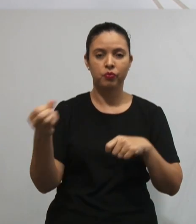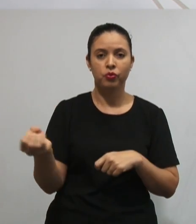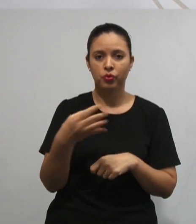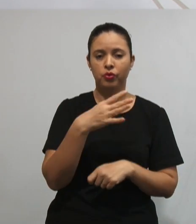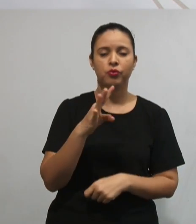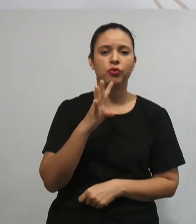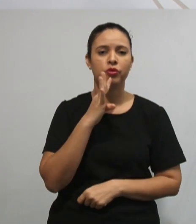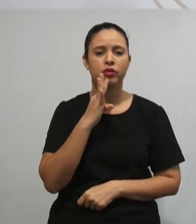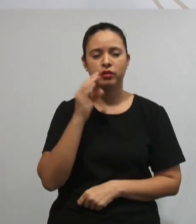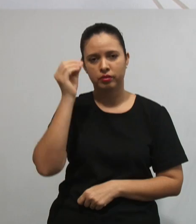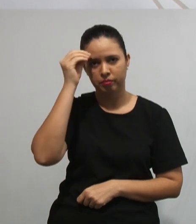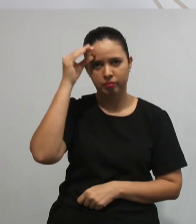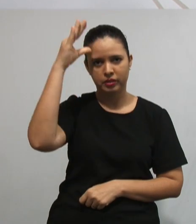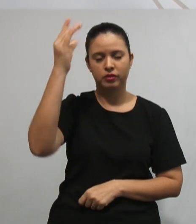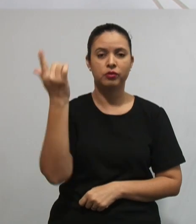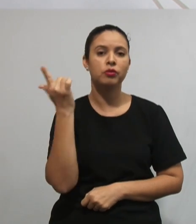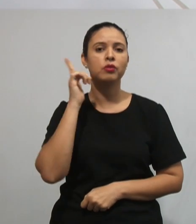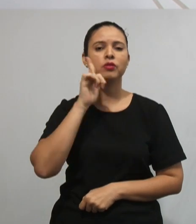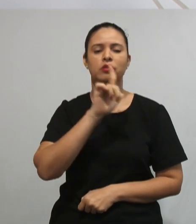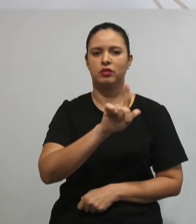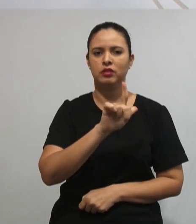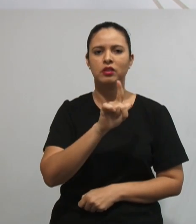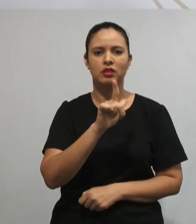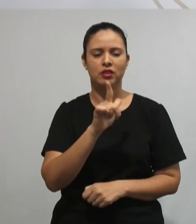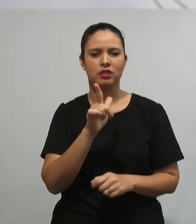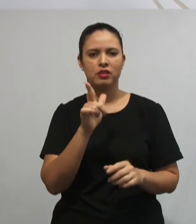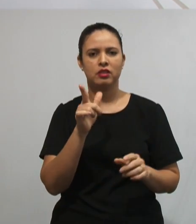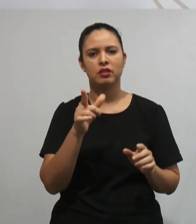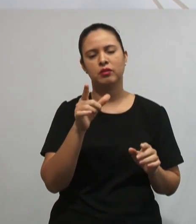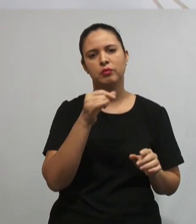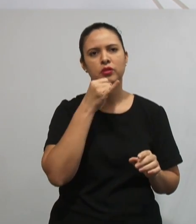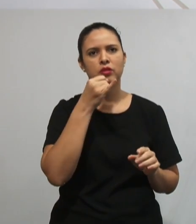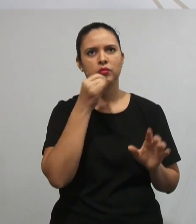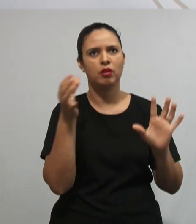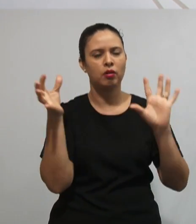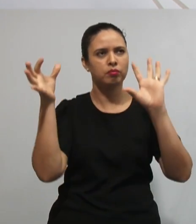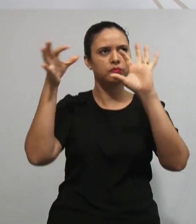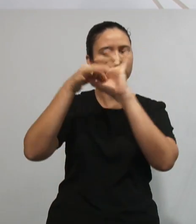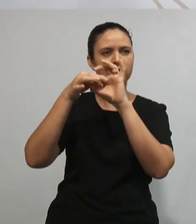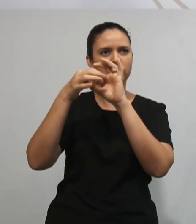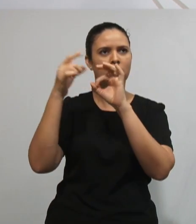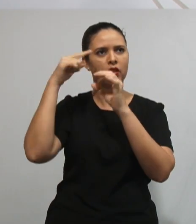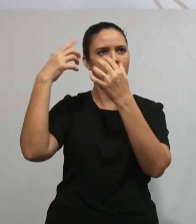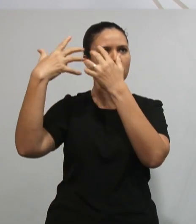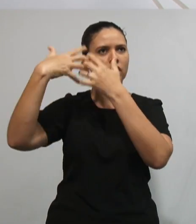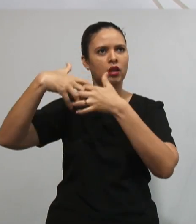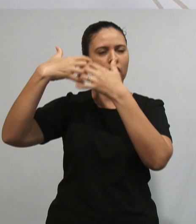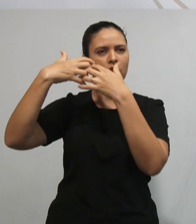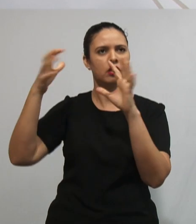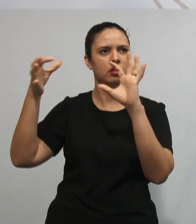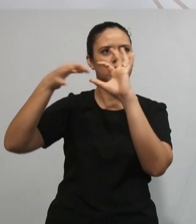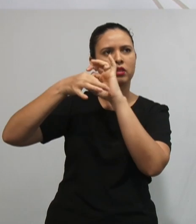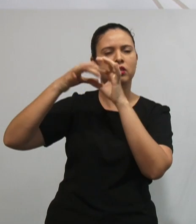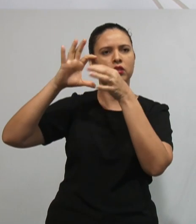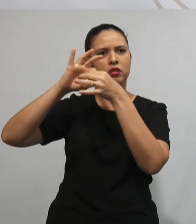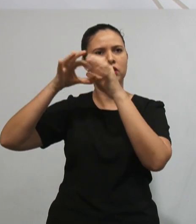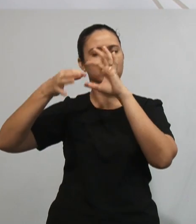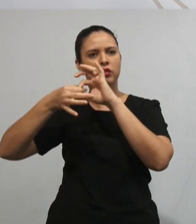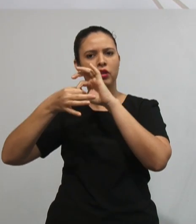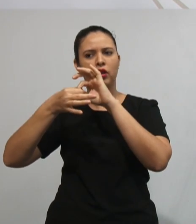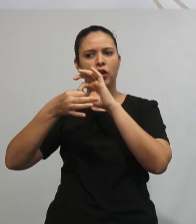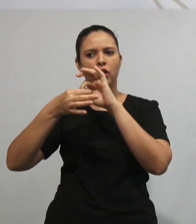conhecimento chegue até aquele conhecimento anterior, formando assim um novo conhecimento.